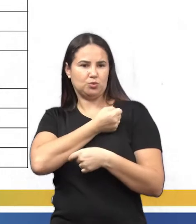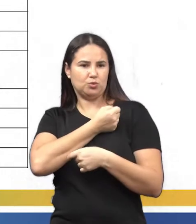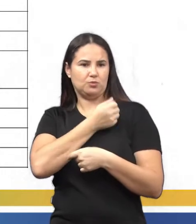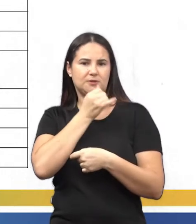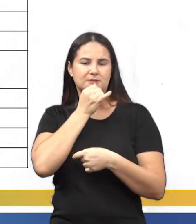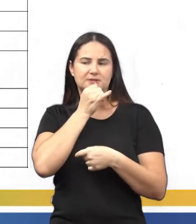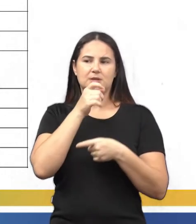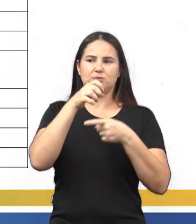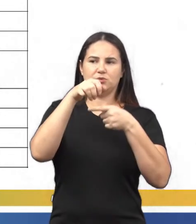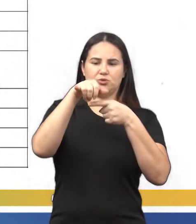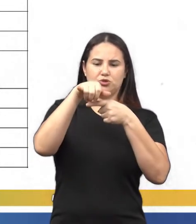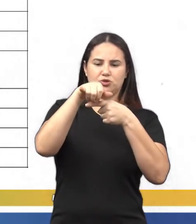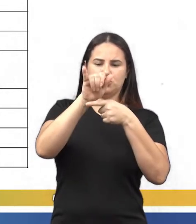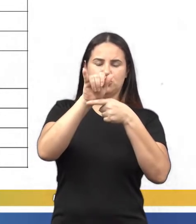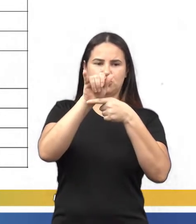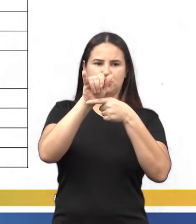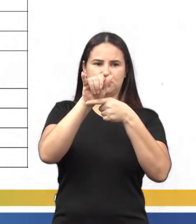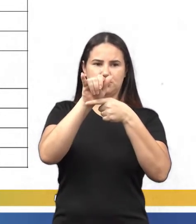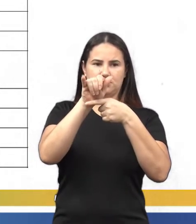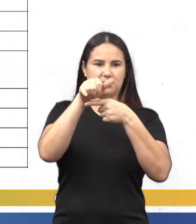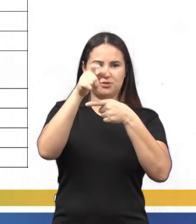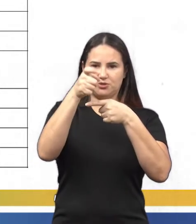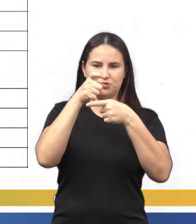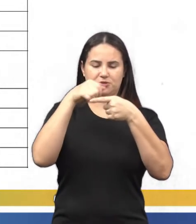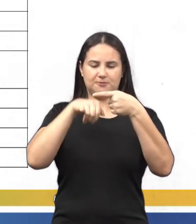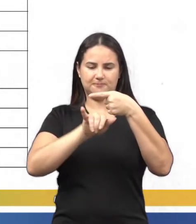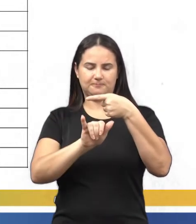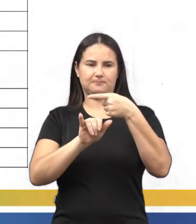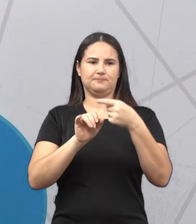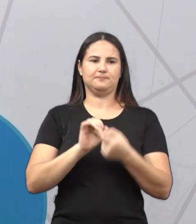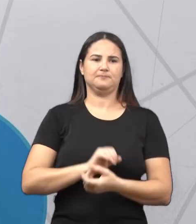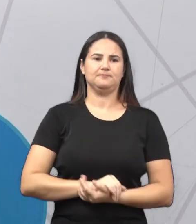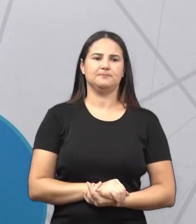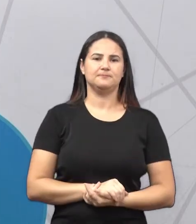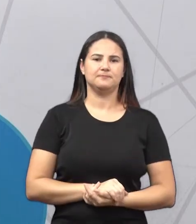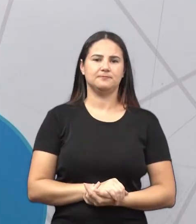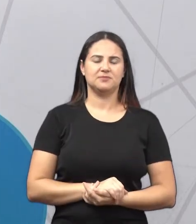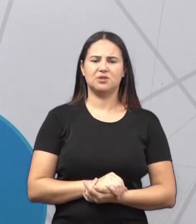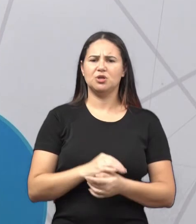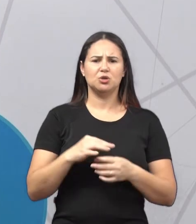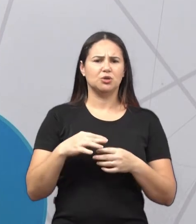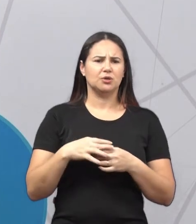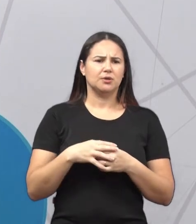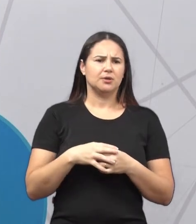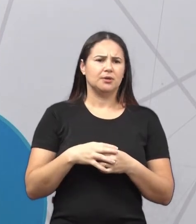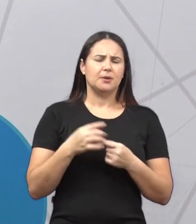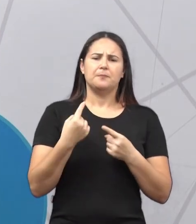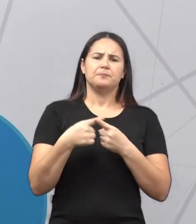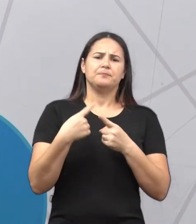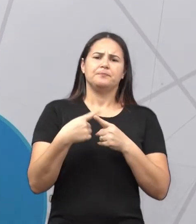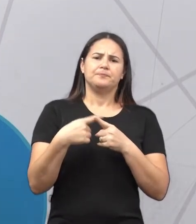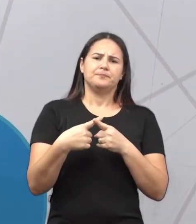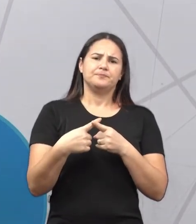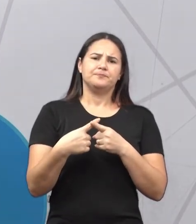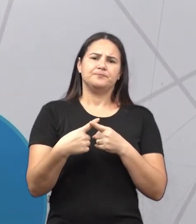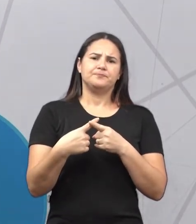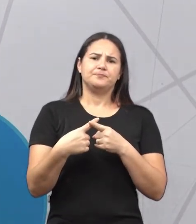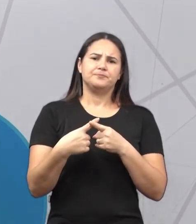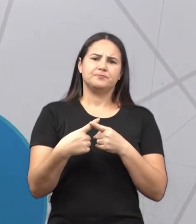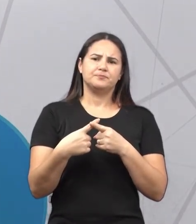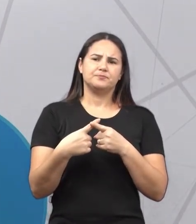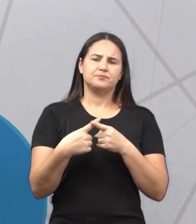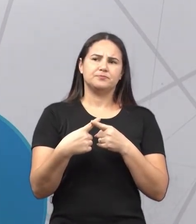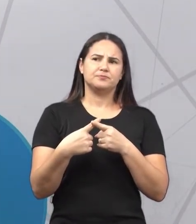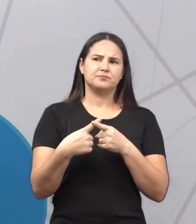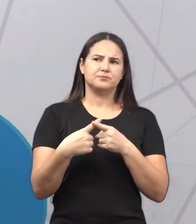y ou x dois ponto y, tá? Então, toda essa parte aqui, por que que, vamos supor, por que que a